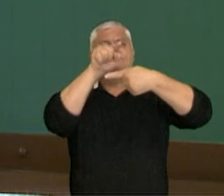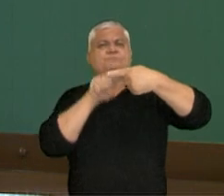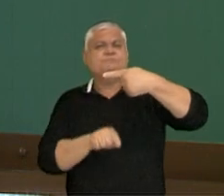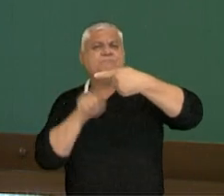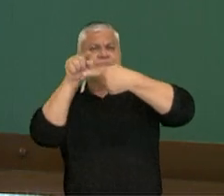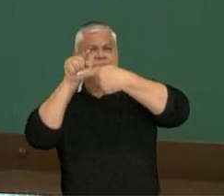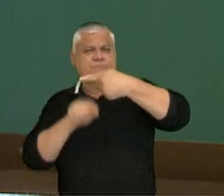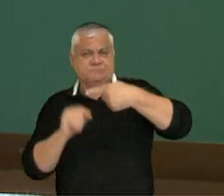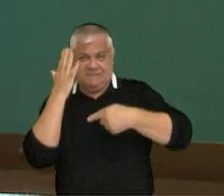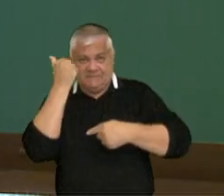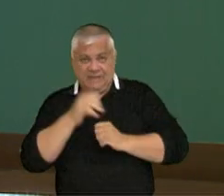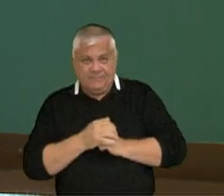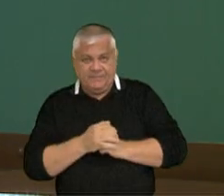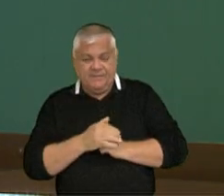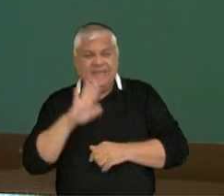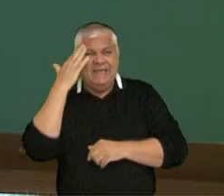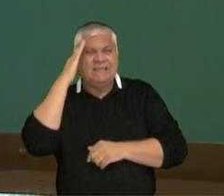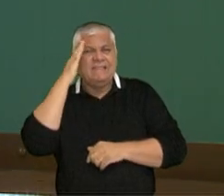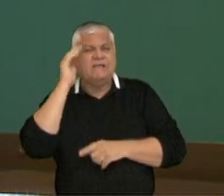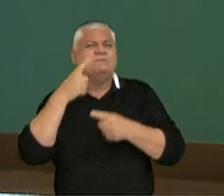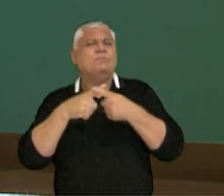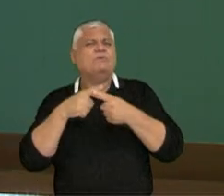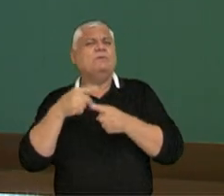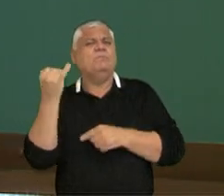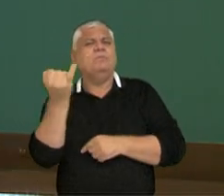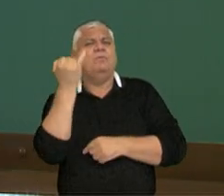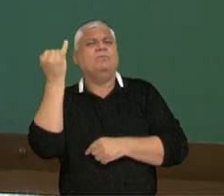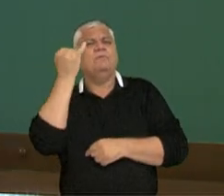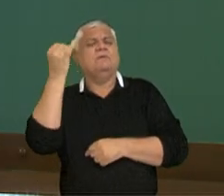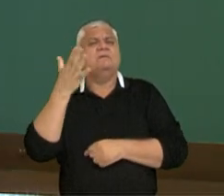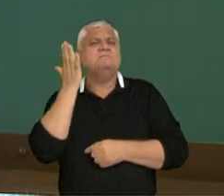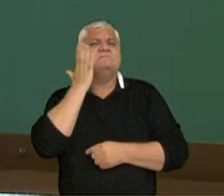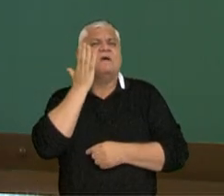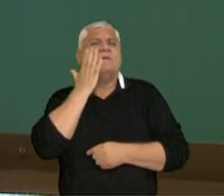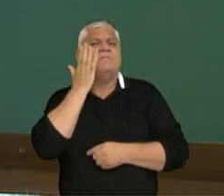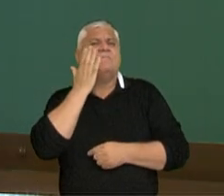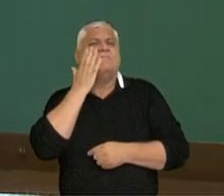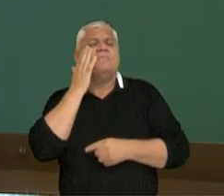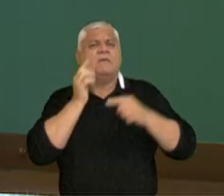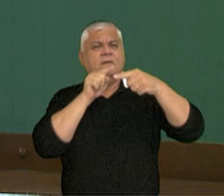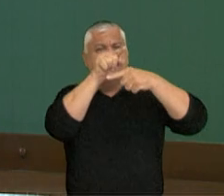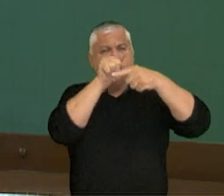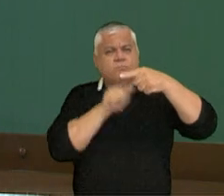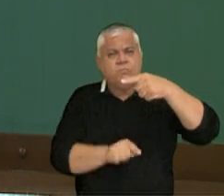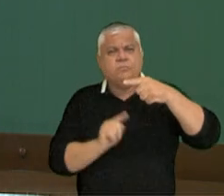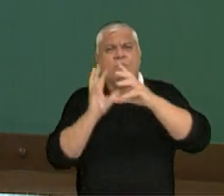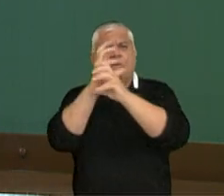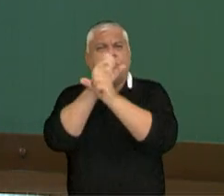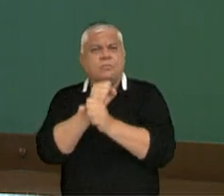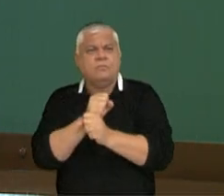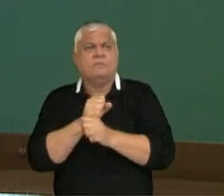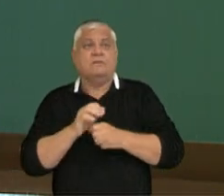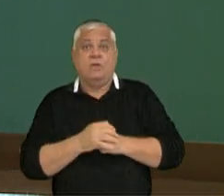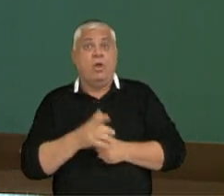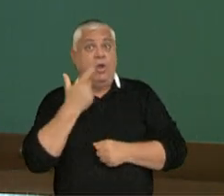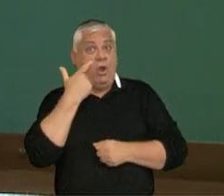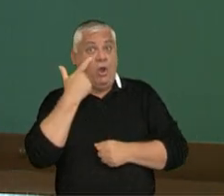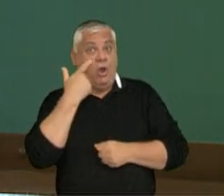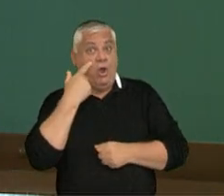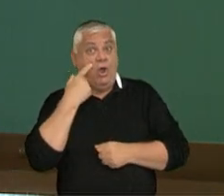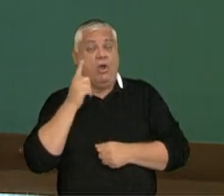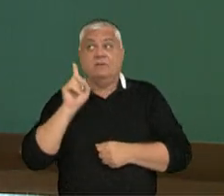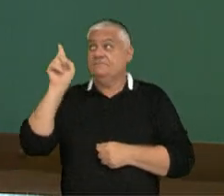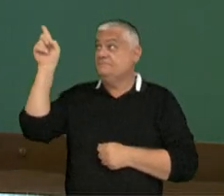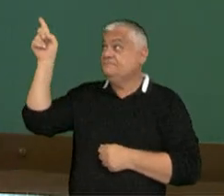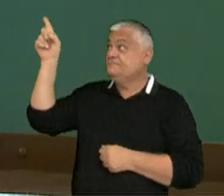Vocês conseguem entender por que é tão importante sabermos sobre essas operações? Veja, nessa situação